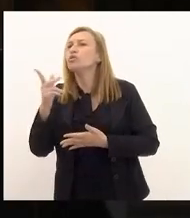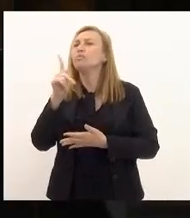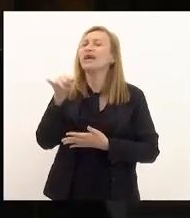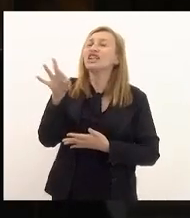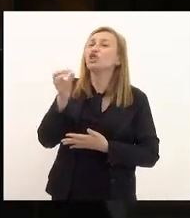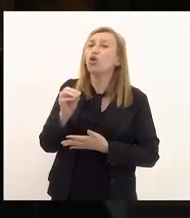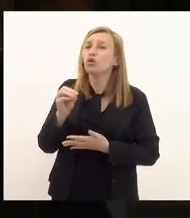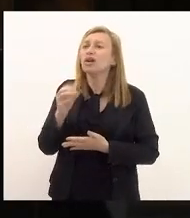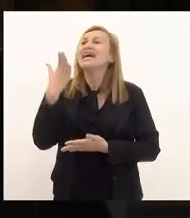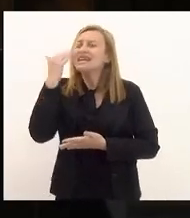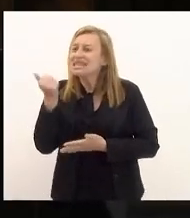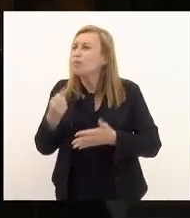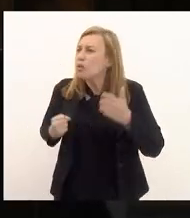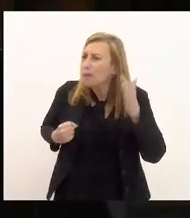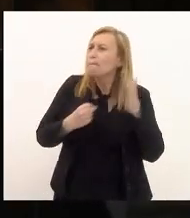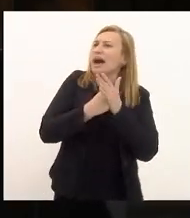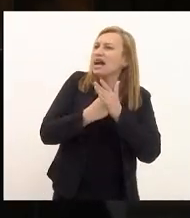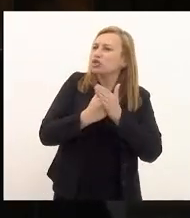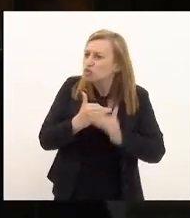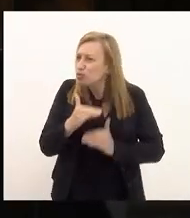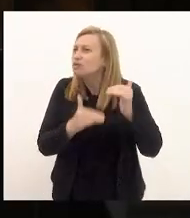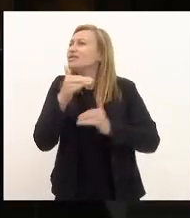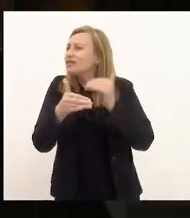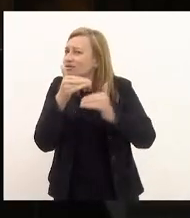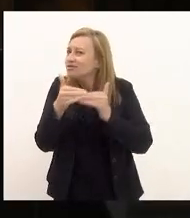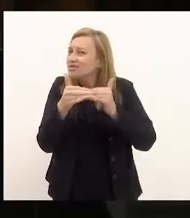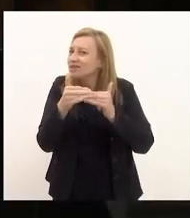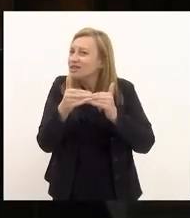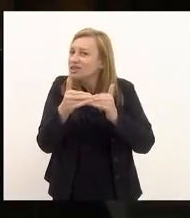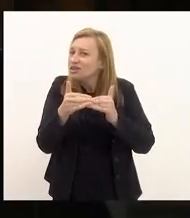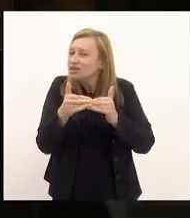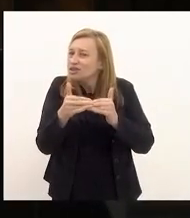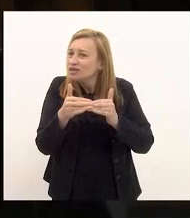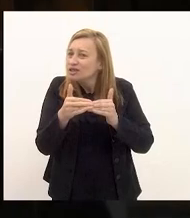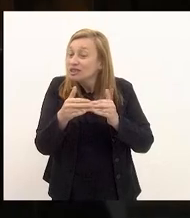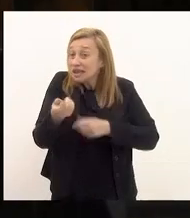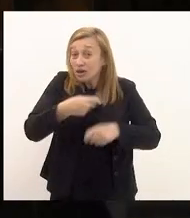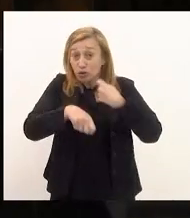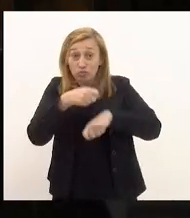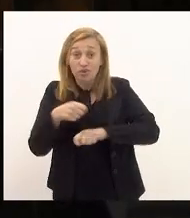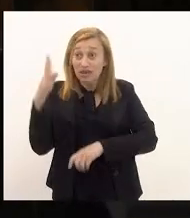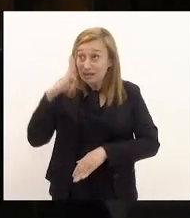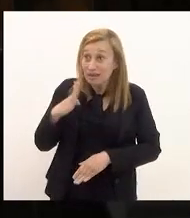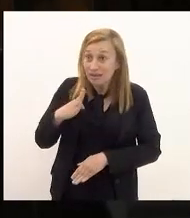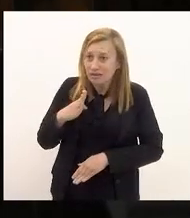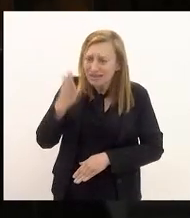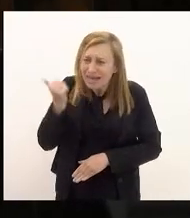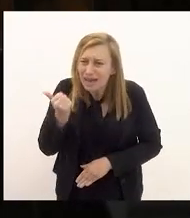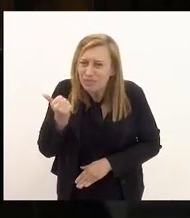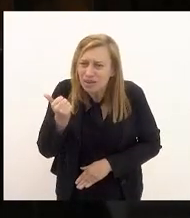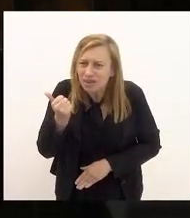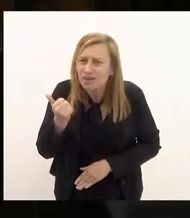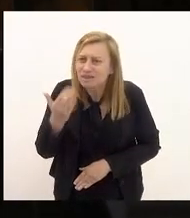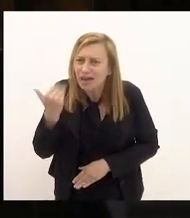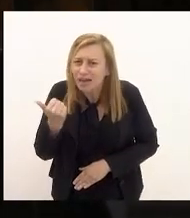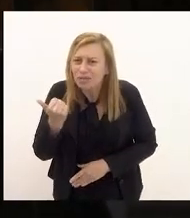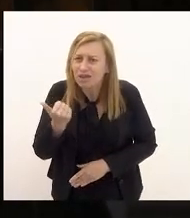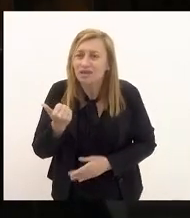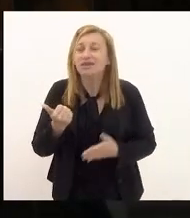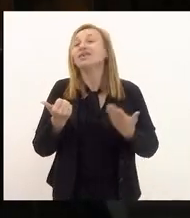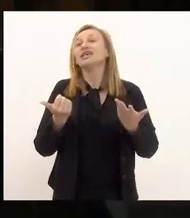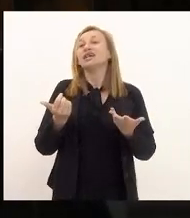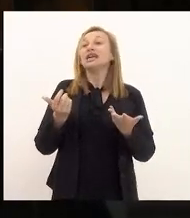sabe qual o impacto no processo de reedificação da economia brasileira a senhora sabe por